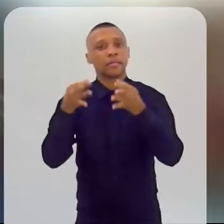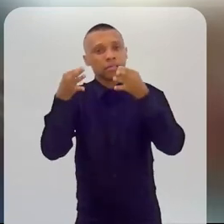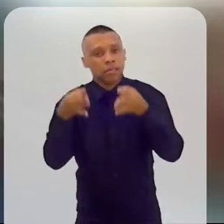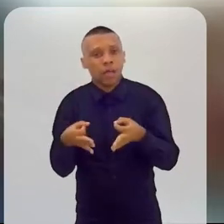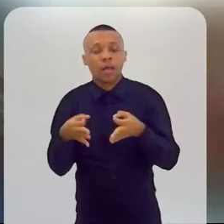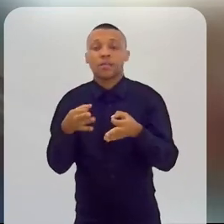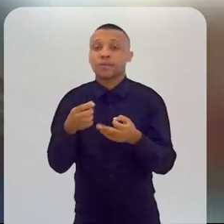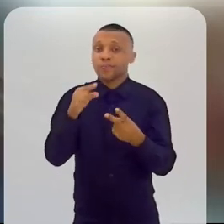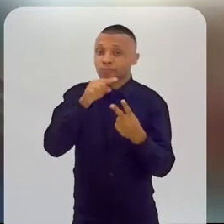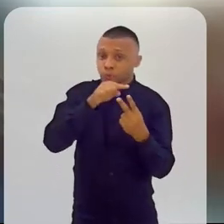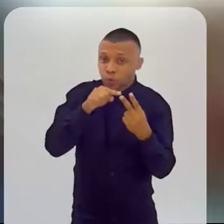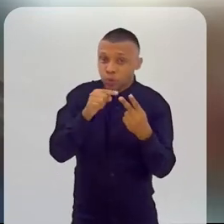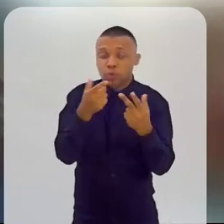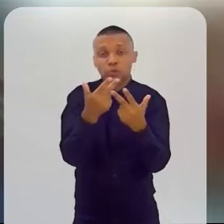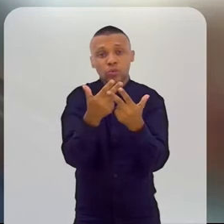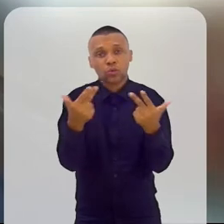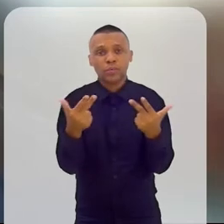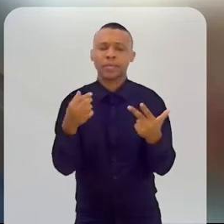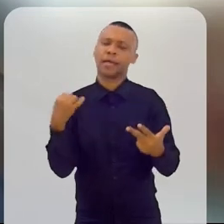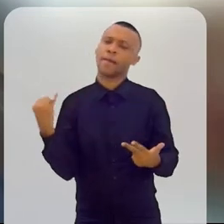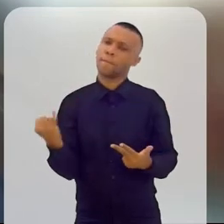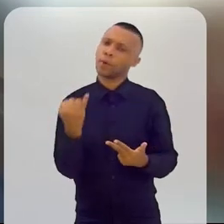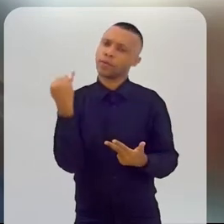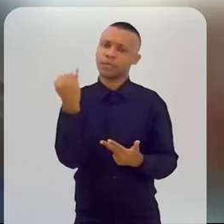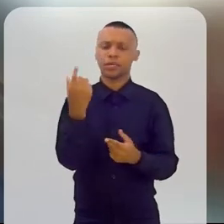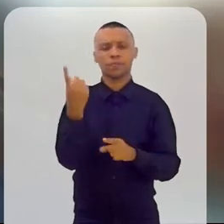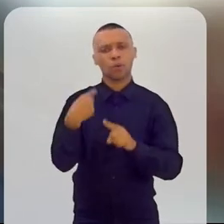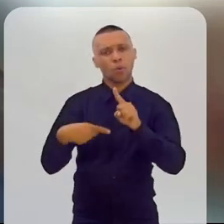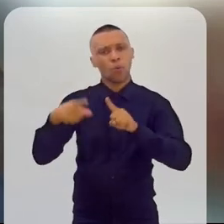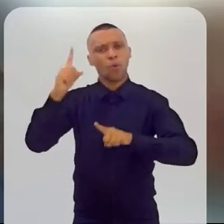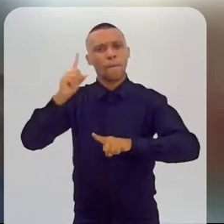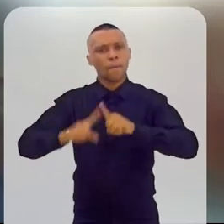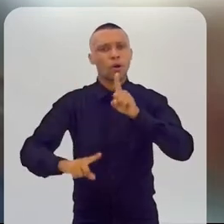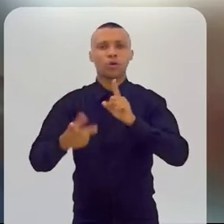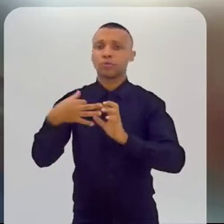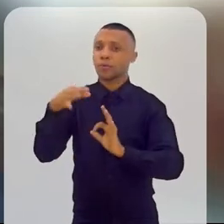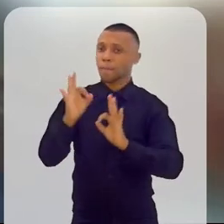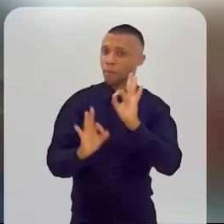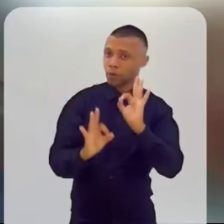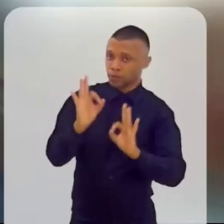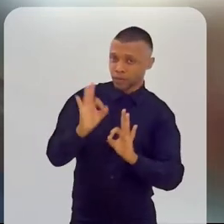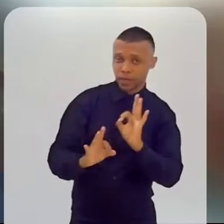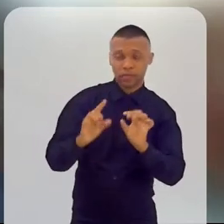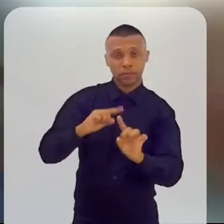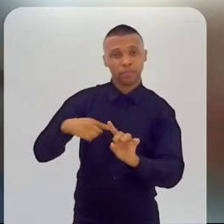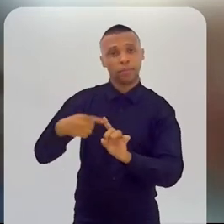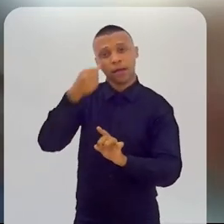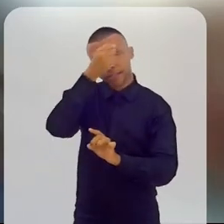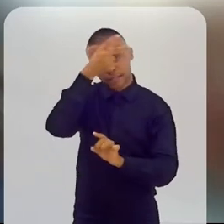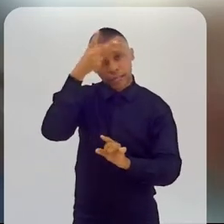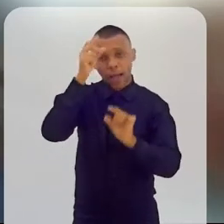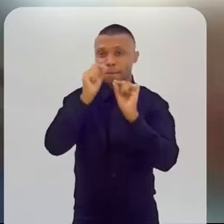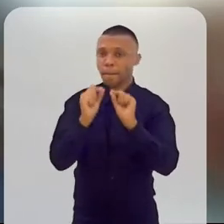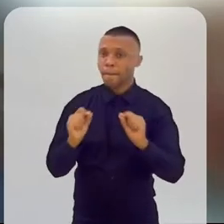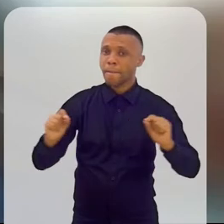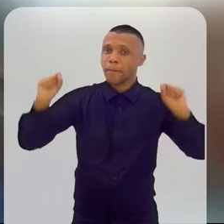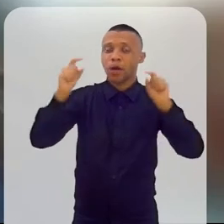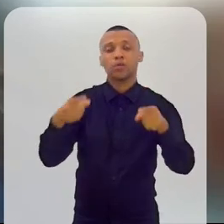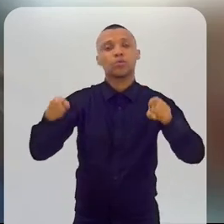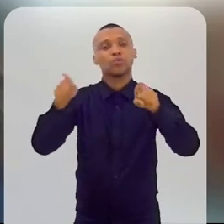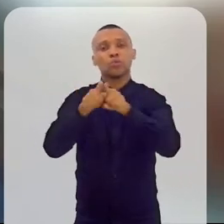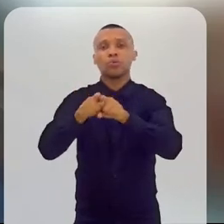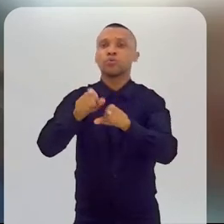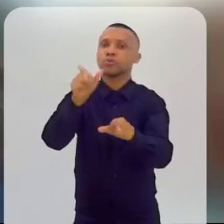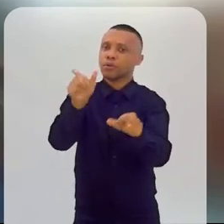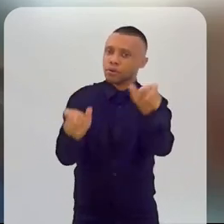esses dois elementos super importantes para o desenvolvimento dos projetos, desenvolvimento das cidades, junto